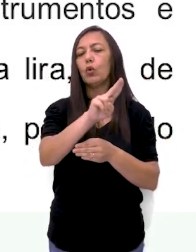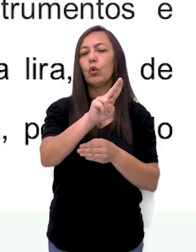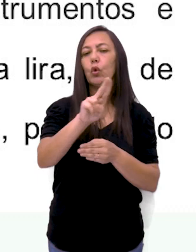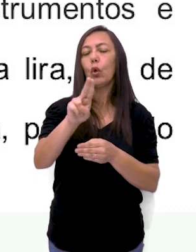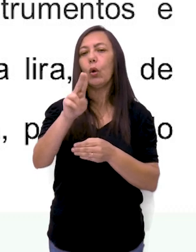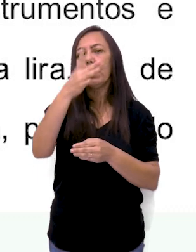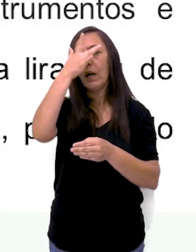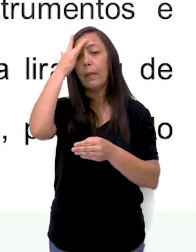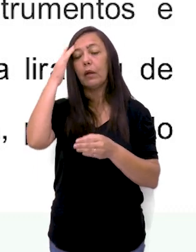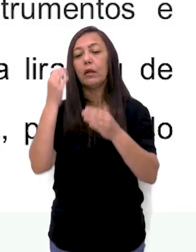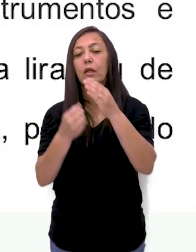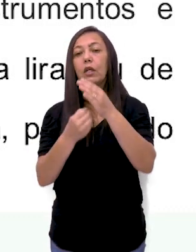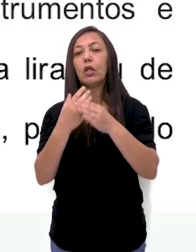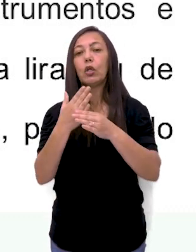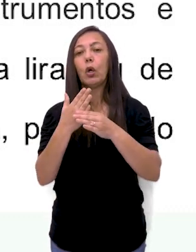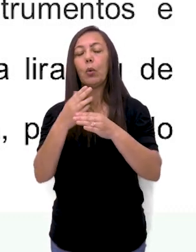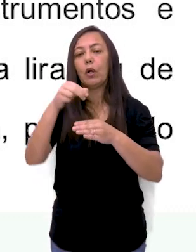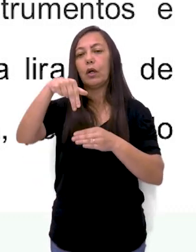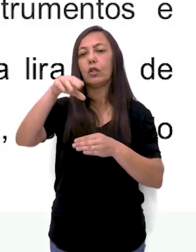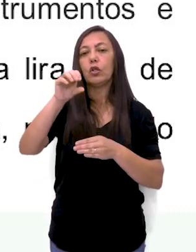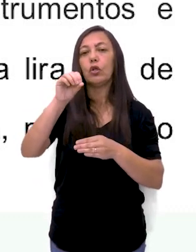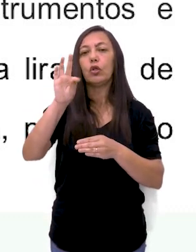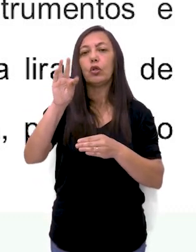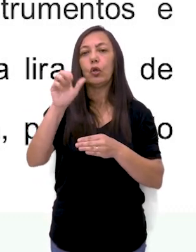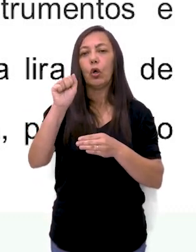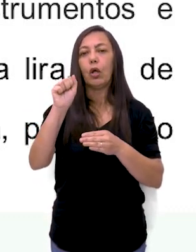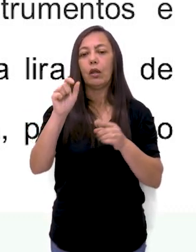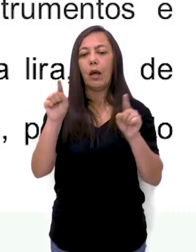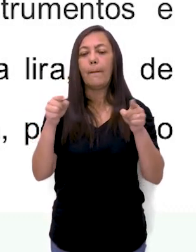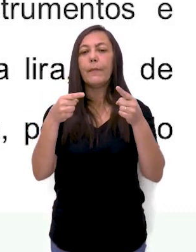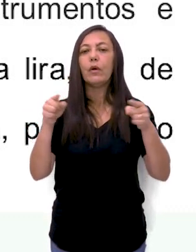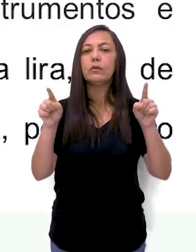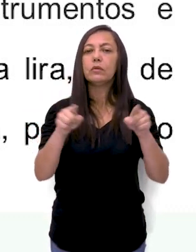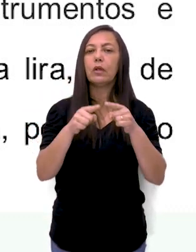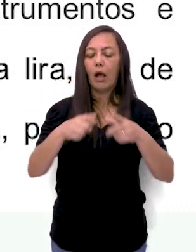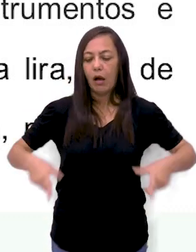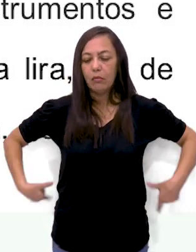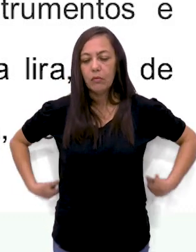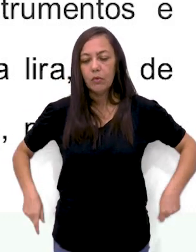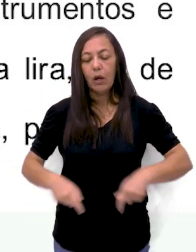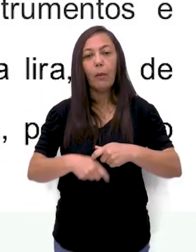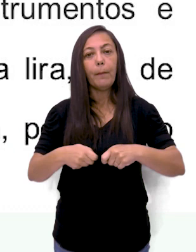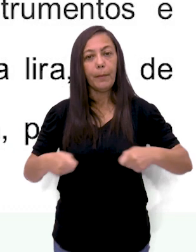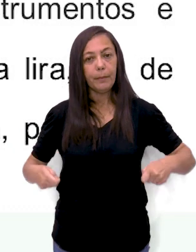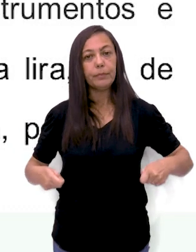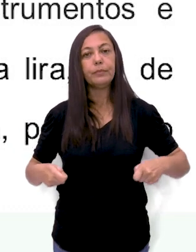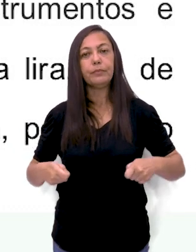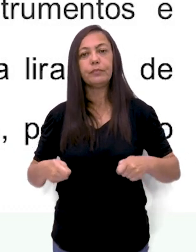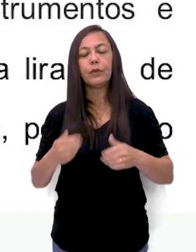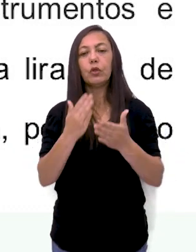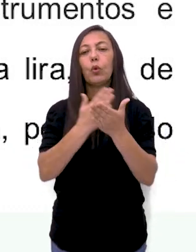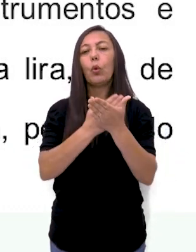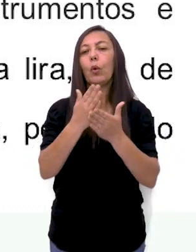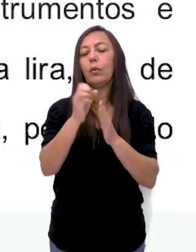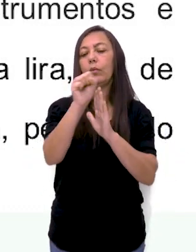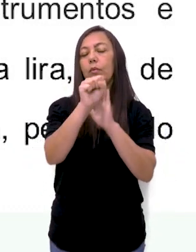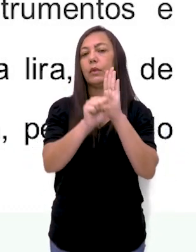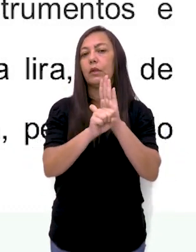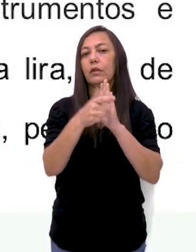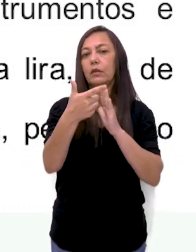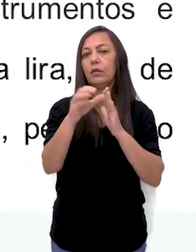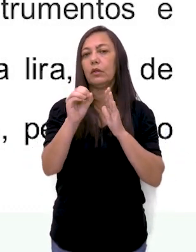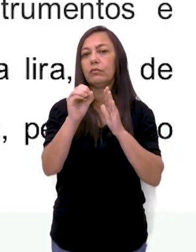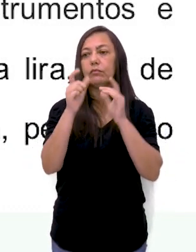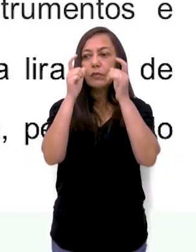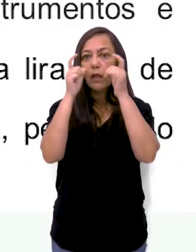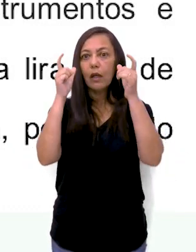a quem criou as notas musicais era Guido Arezzo, um monge católico. Sim, verdade! No início do século XX, o interesse por